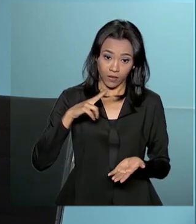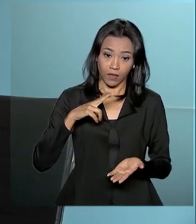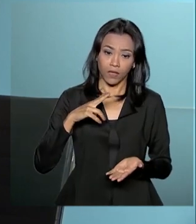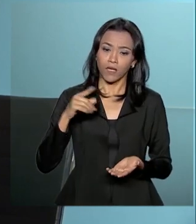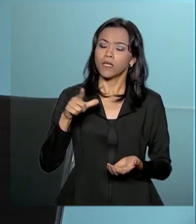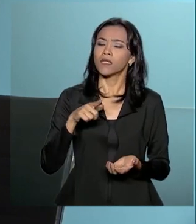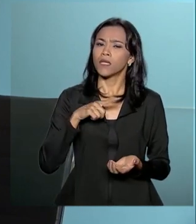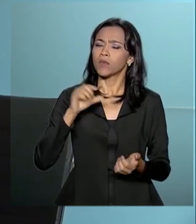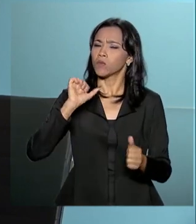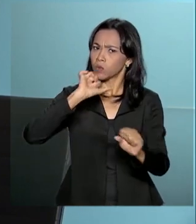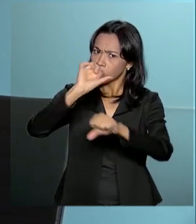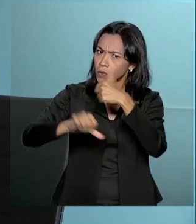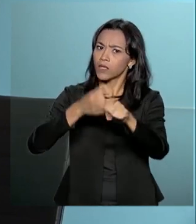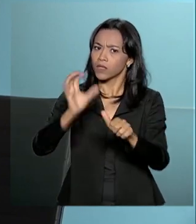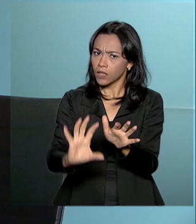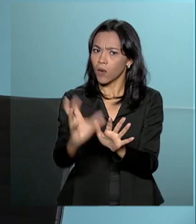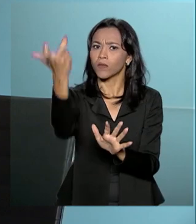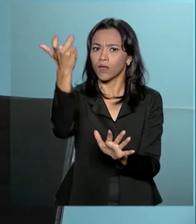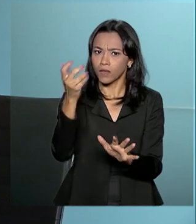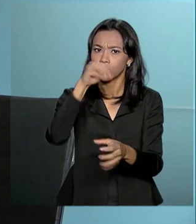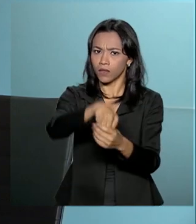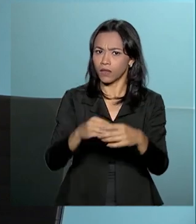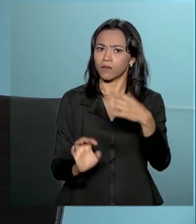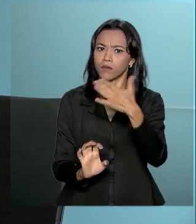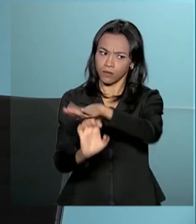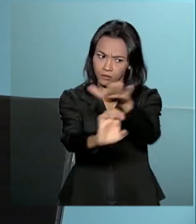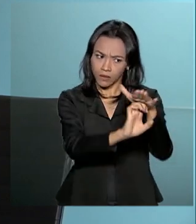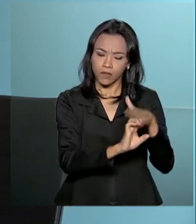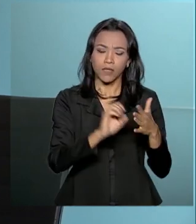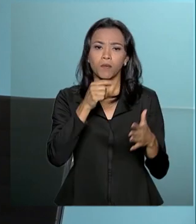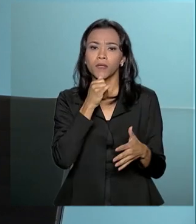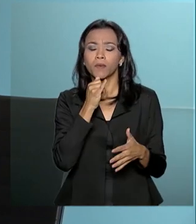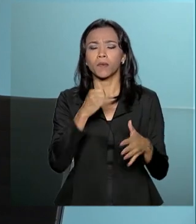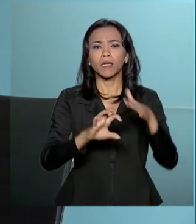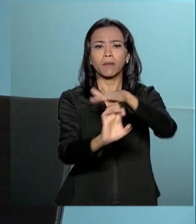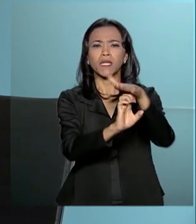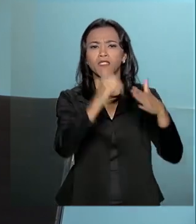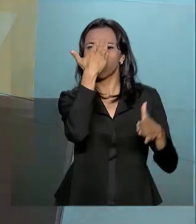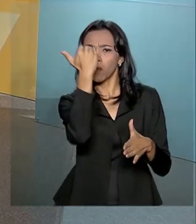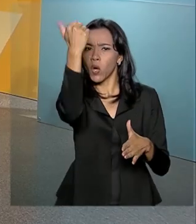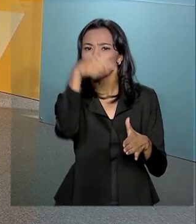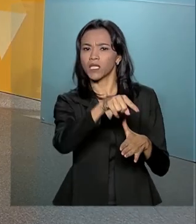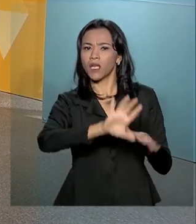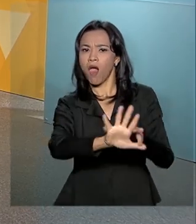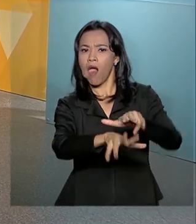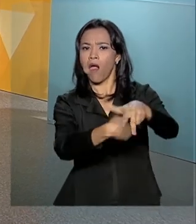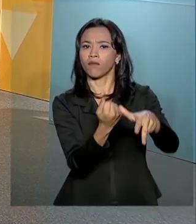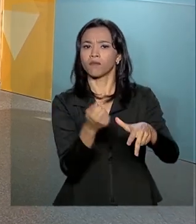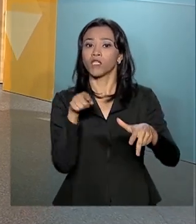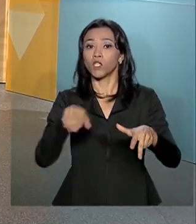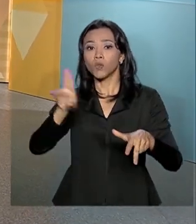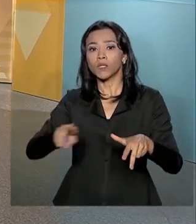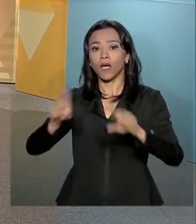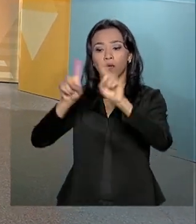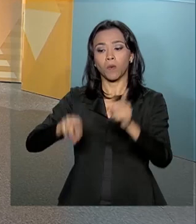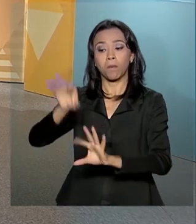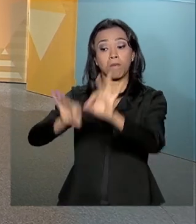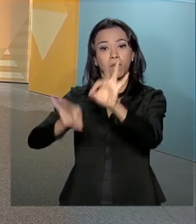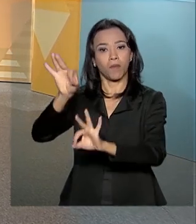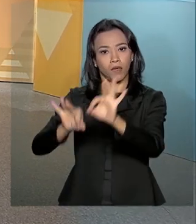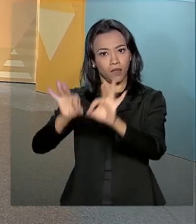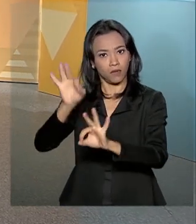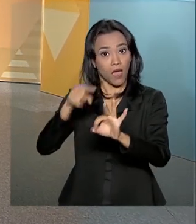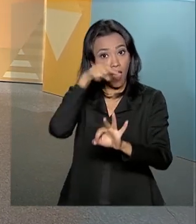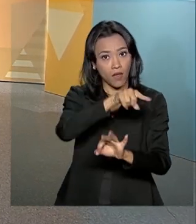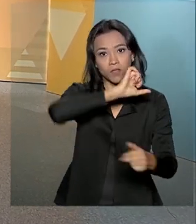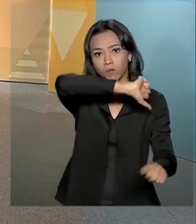Nós temos mudanças significativas. Se a gente pegar casos famosos de empresas que se envolveram em corrupção e implementaram planos efetivos, essas